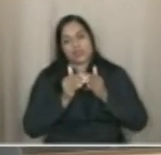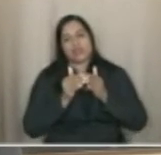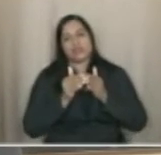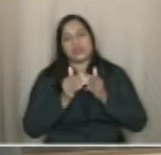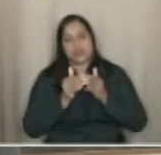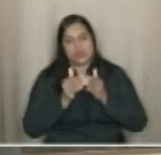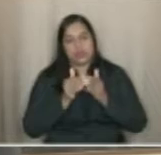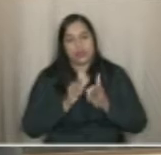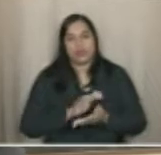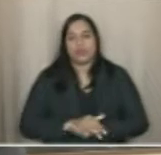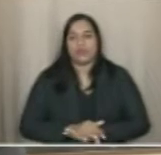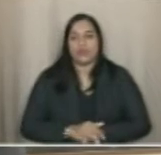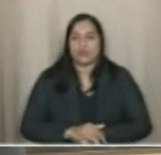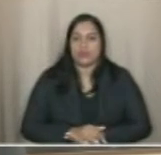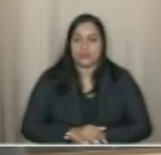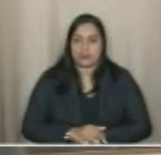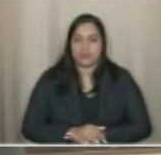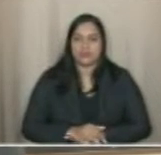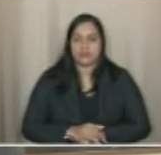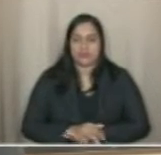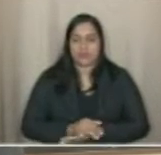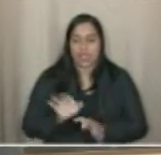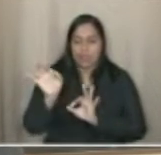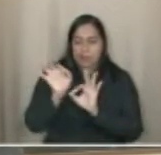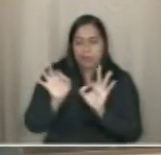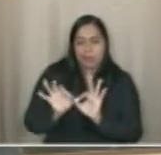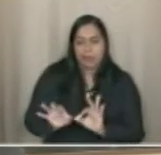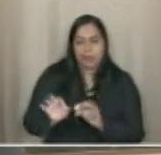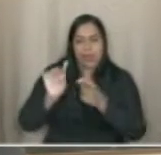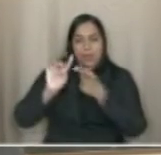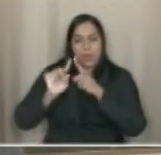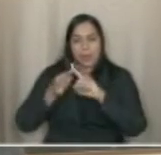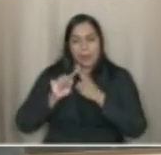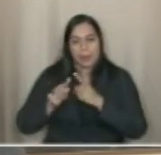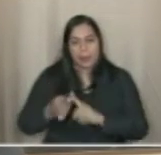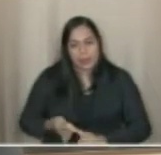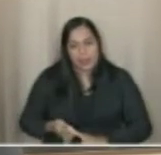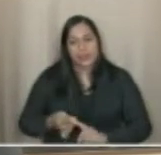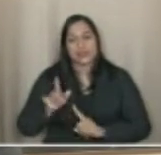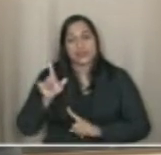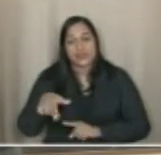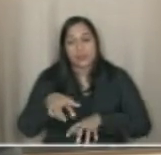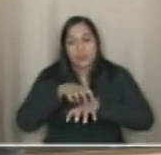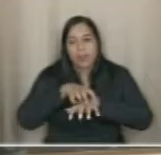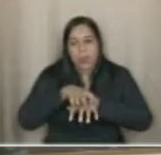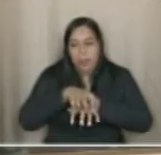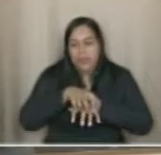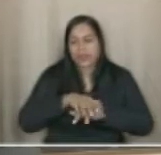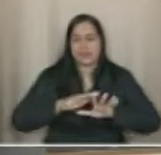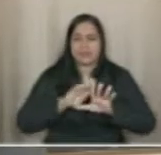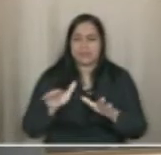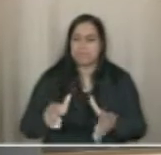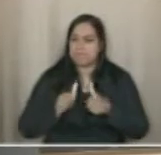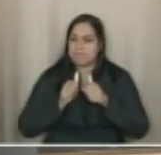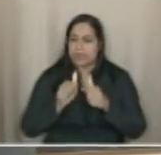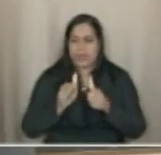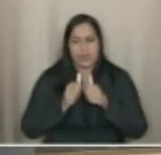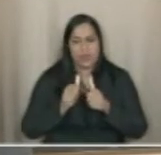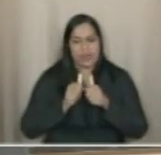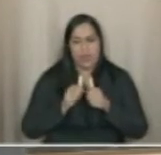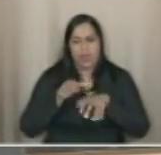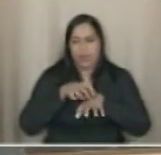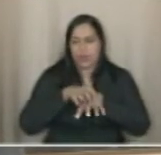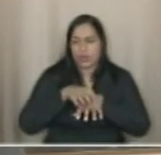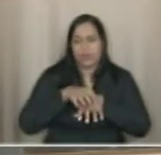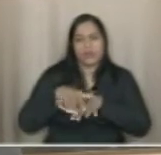e de desapropriação. Isso é uma questão de mobilidade, vai melhorar muito o trânsito do Recife